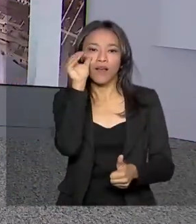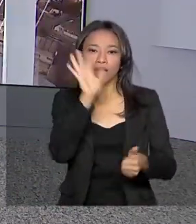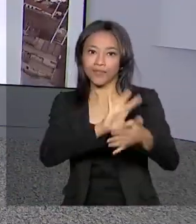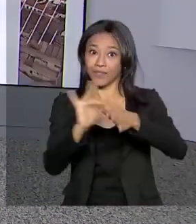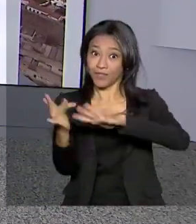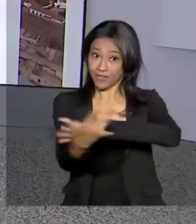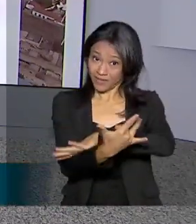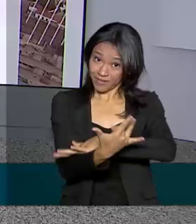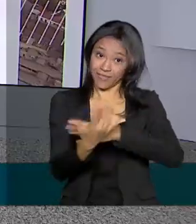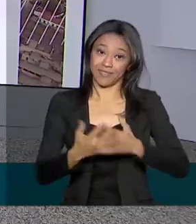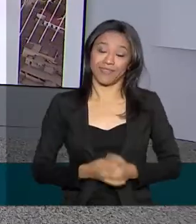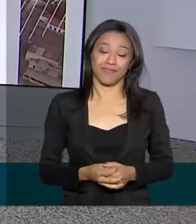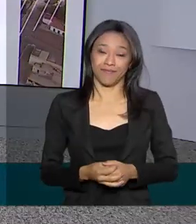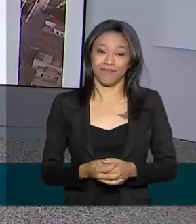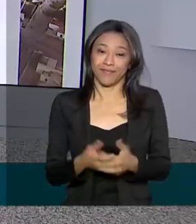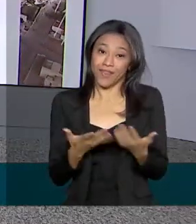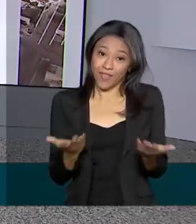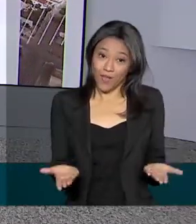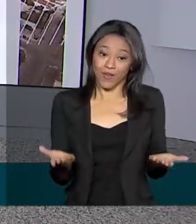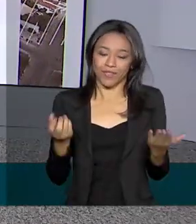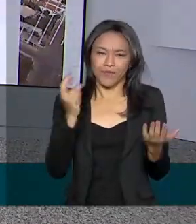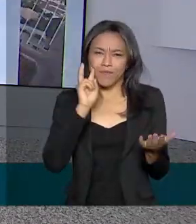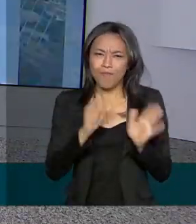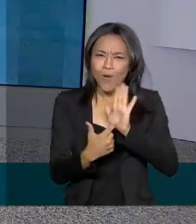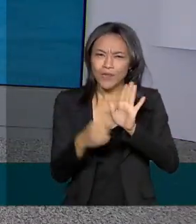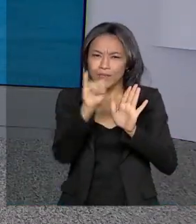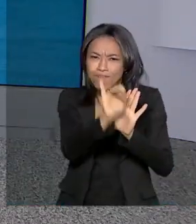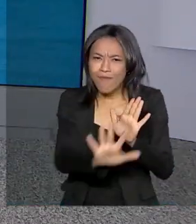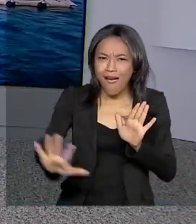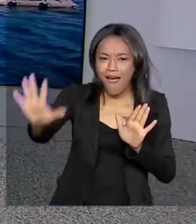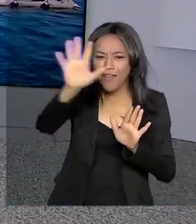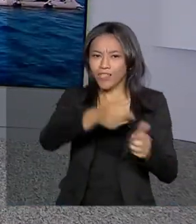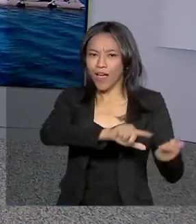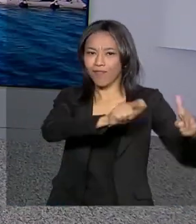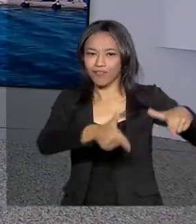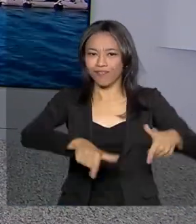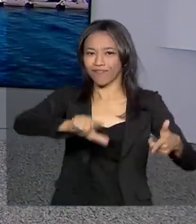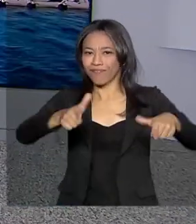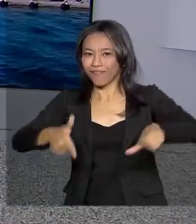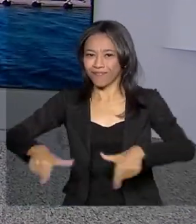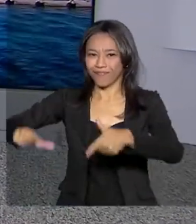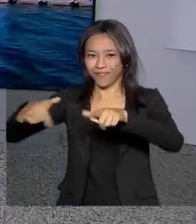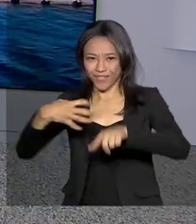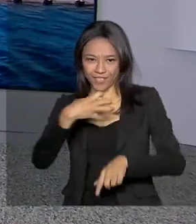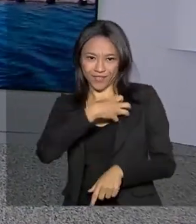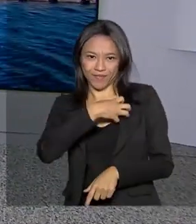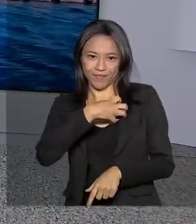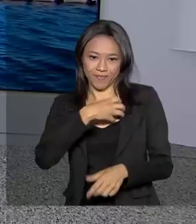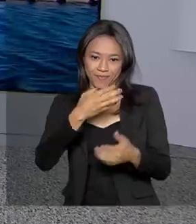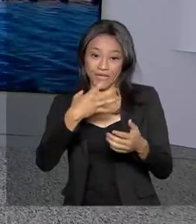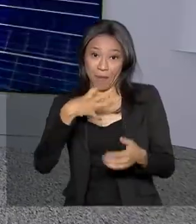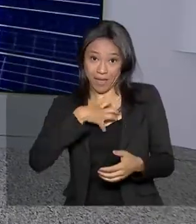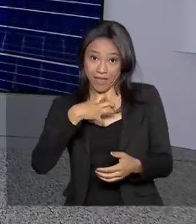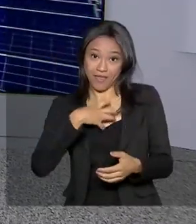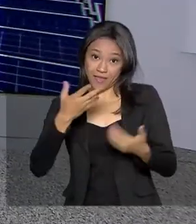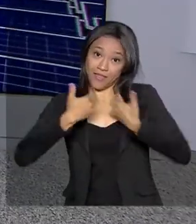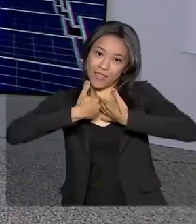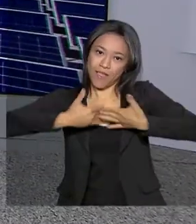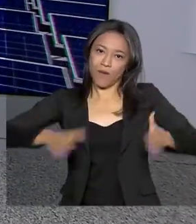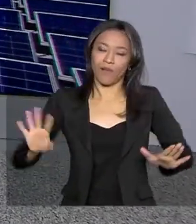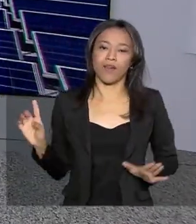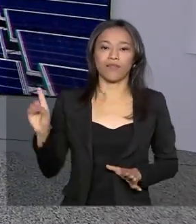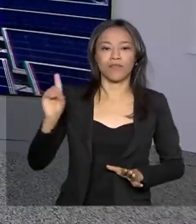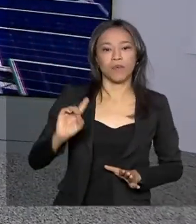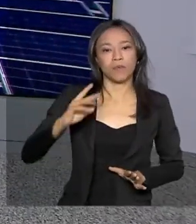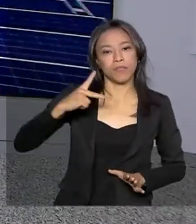pelas redes sociais. A gente termina com imagens da usina solar flutuante de Sobradinho, na Bahia, inaugurada pelo presidente Bolsonaro.